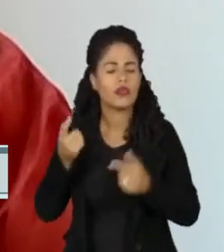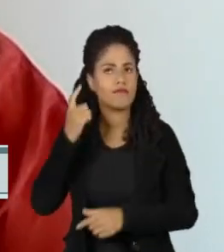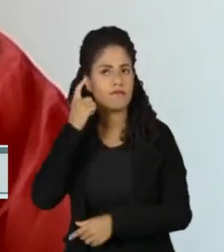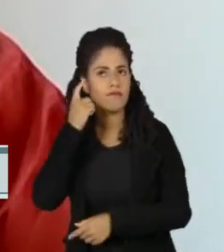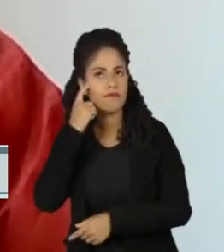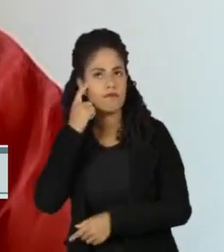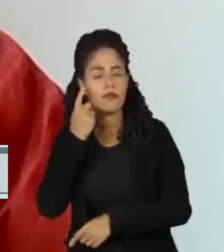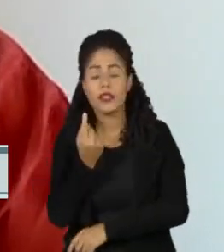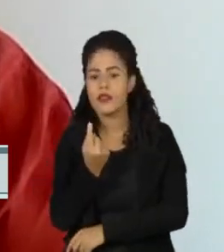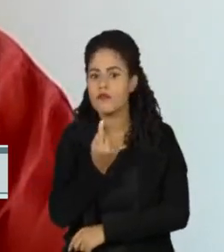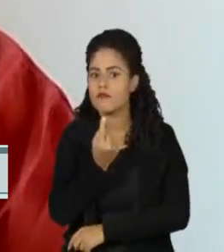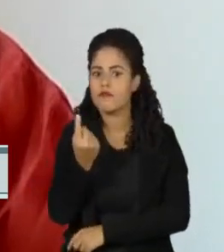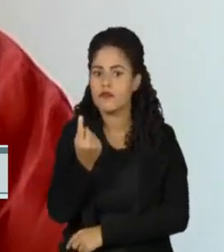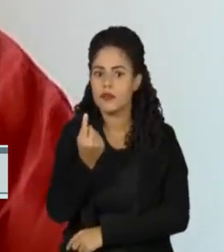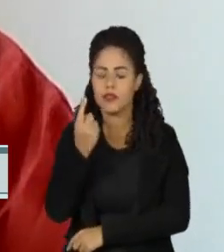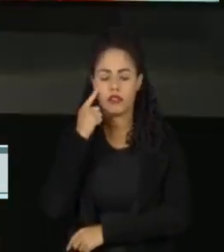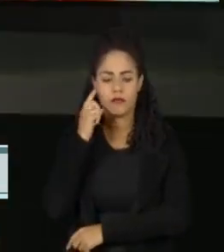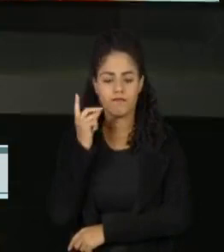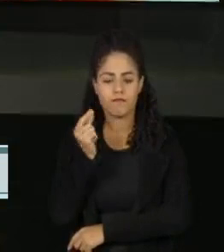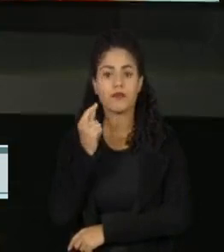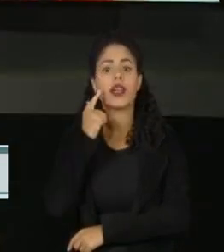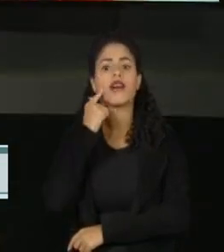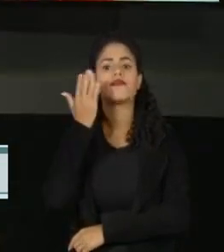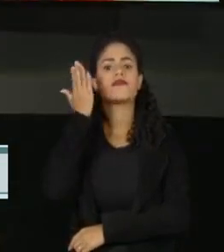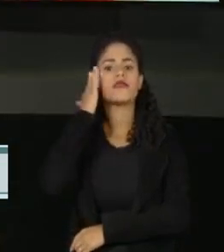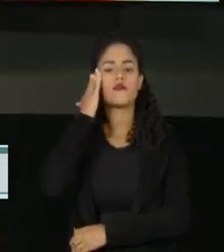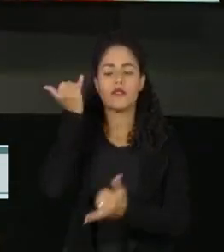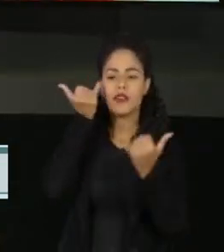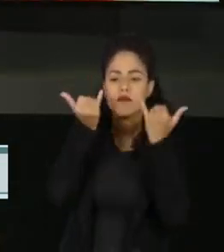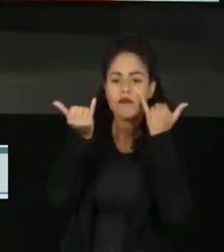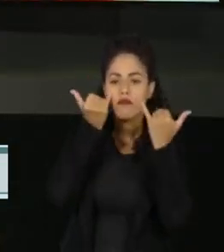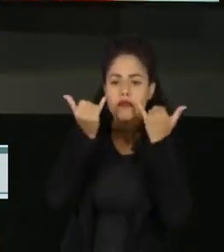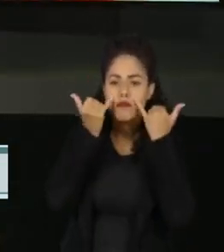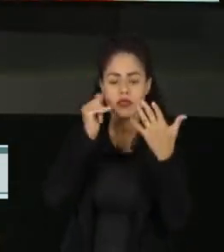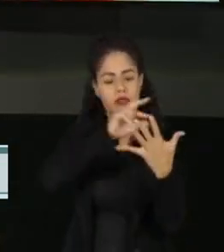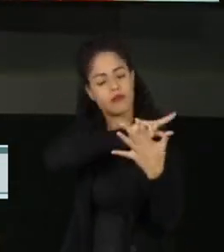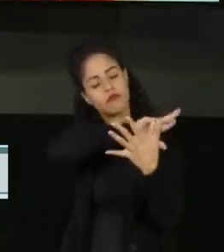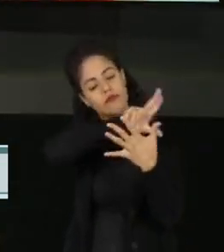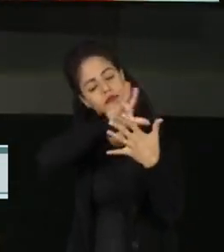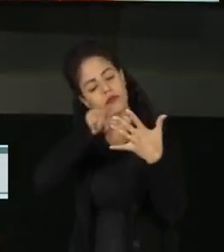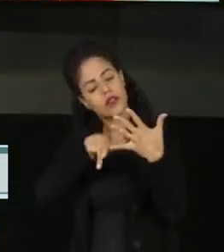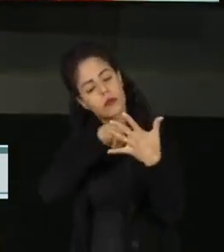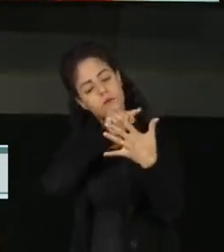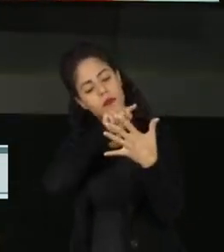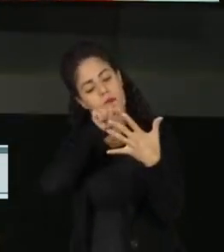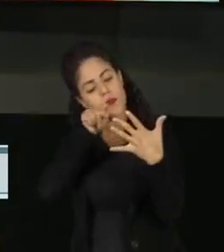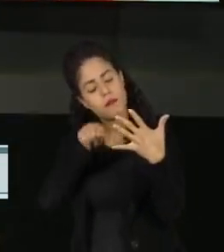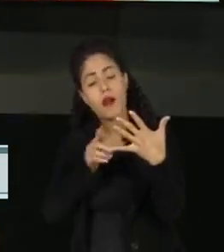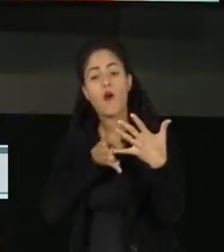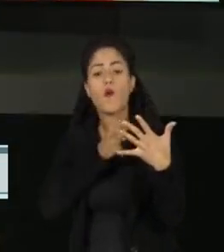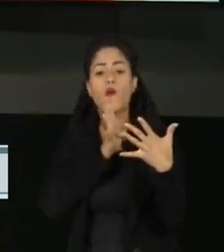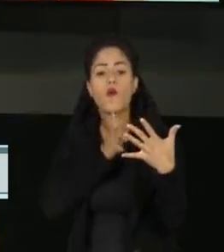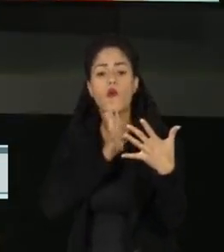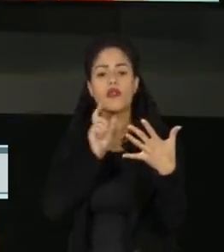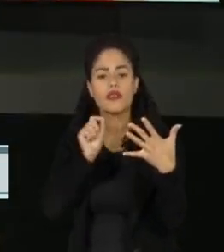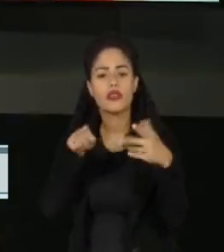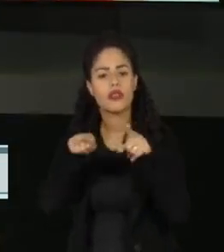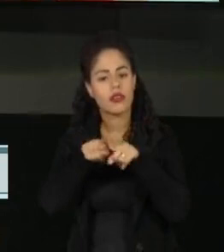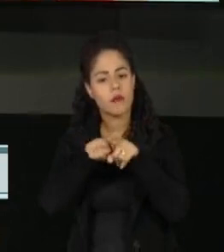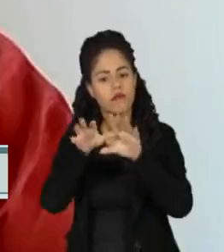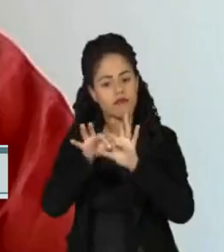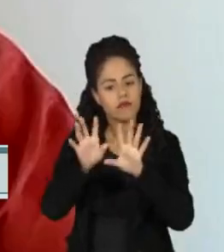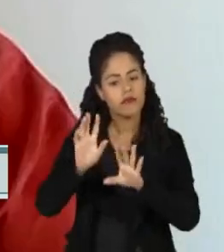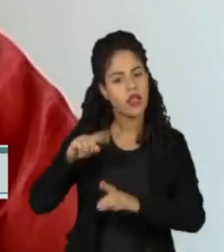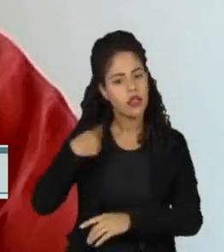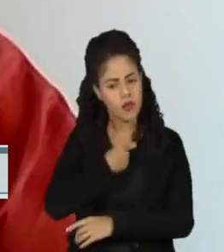primeira coisa é a gente ter essa informação e ter, além da informação, tem esse alimento disponível para